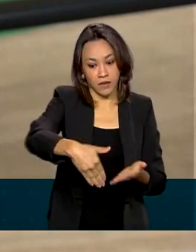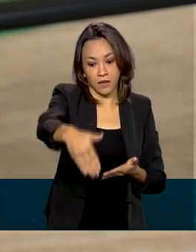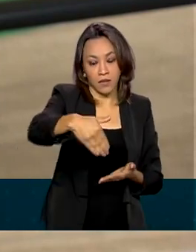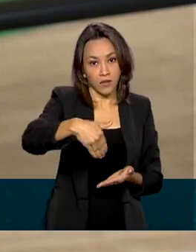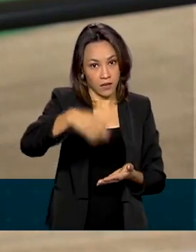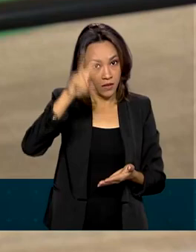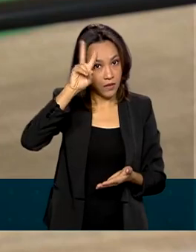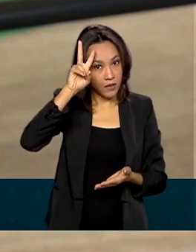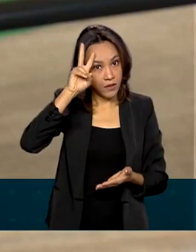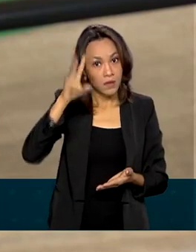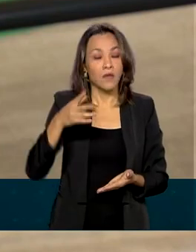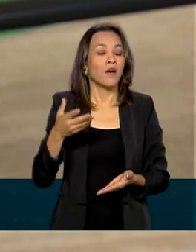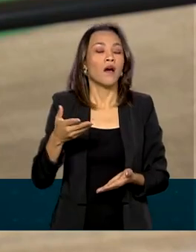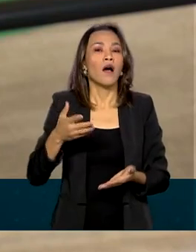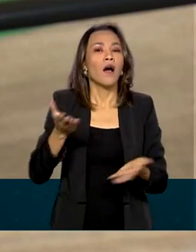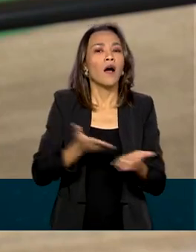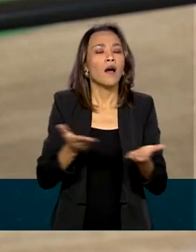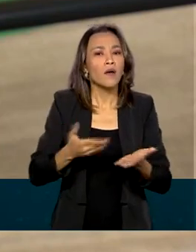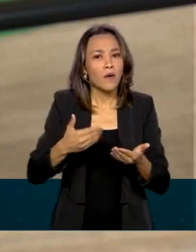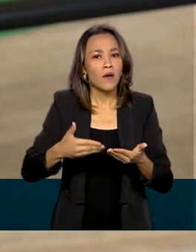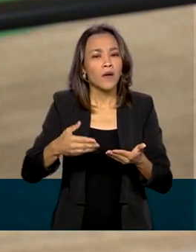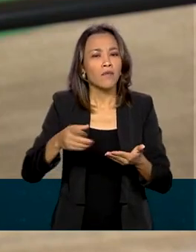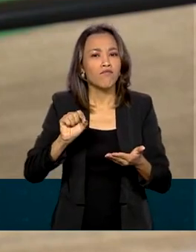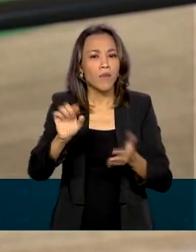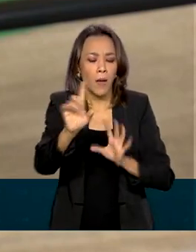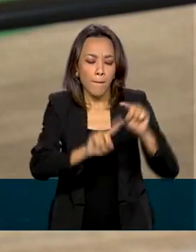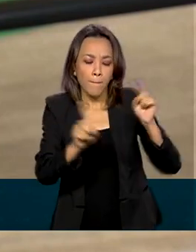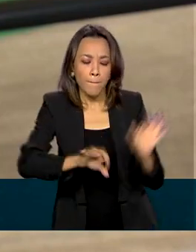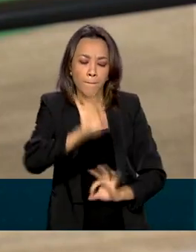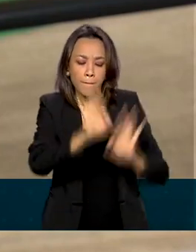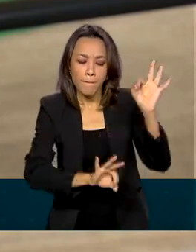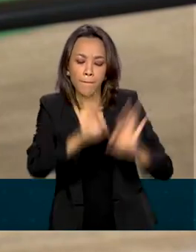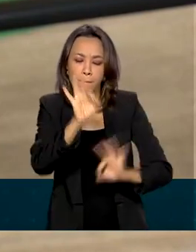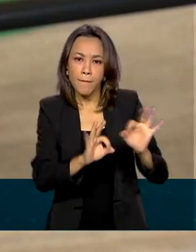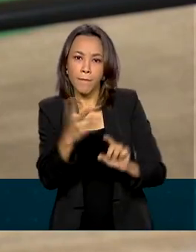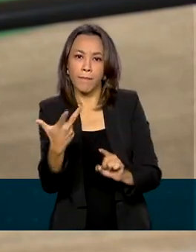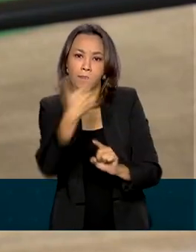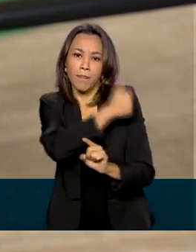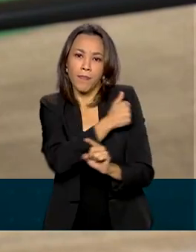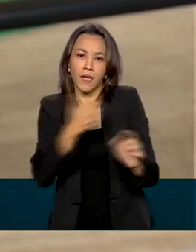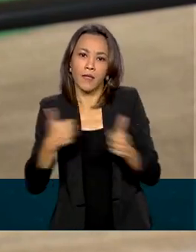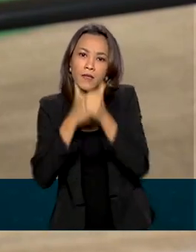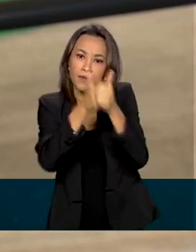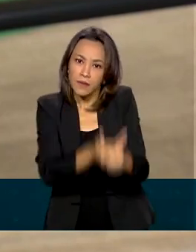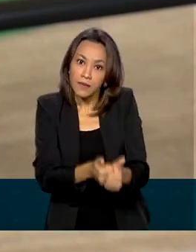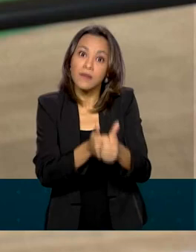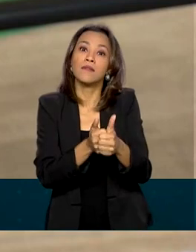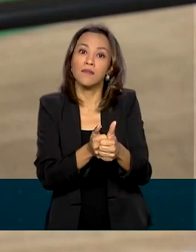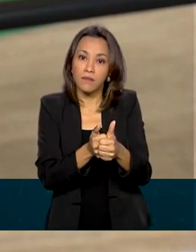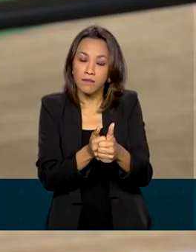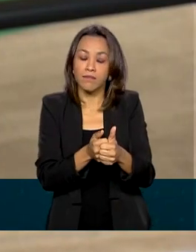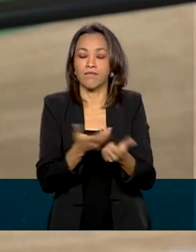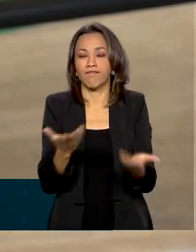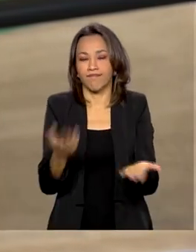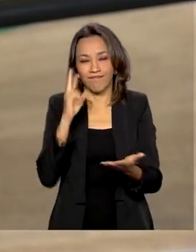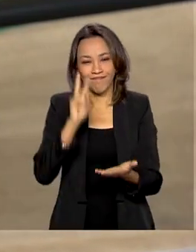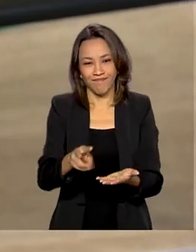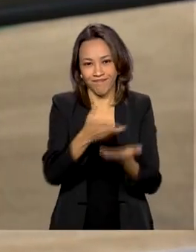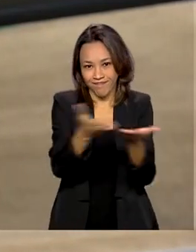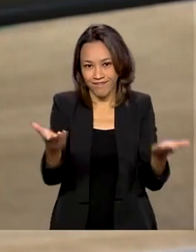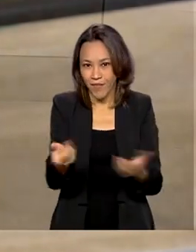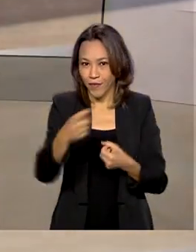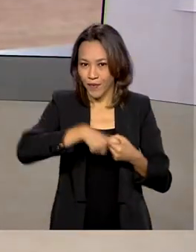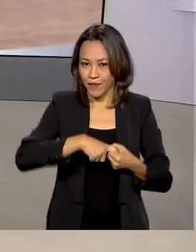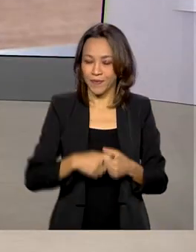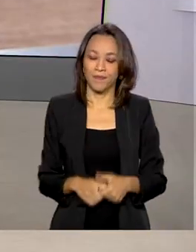devem seguir agora com o plano de vacinação por meio do Plano Nacional de Imunizações. Renata, eu volto com